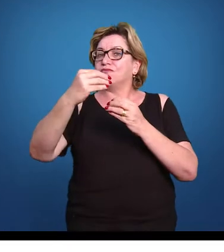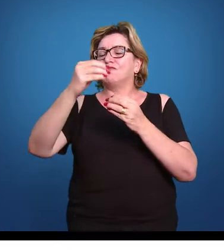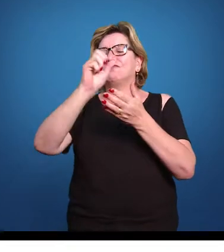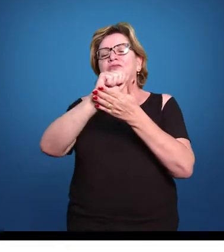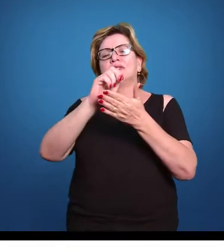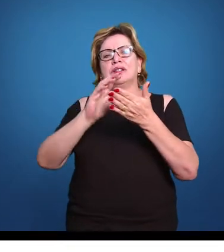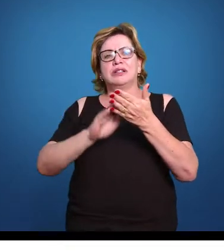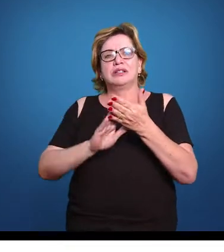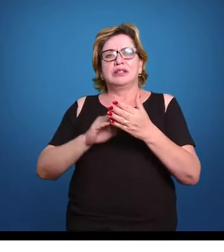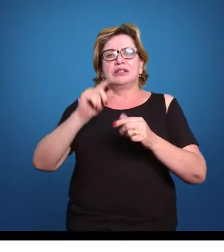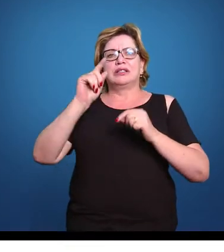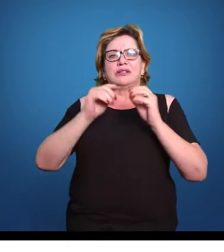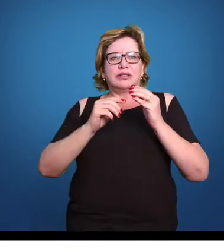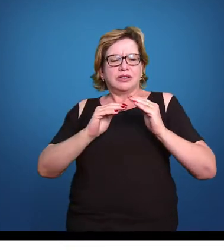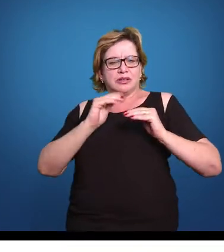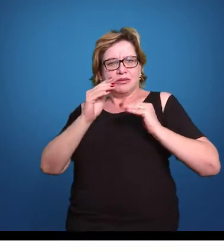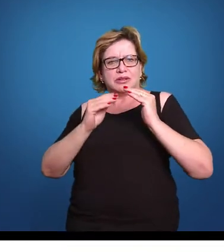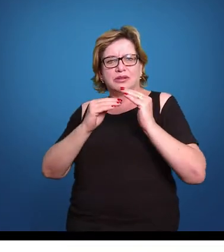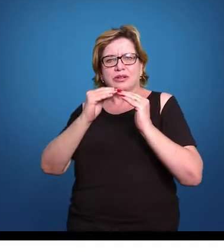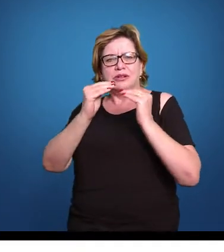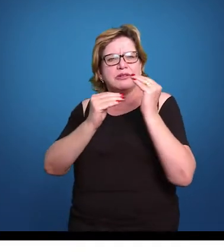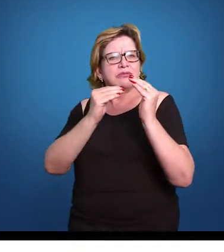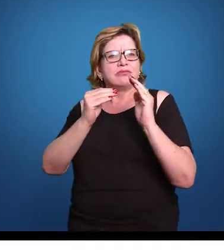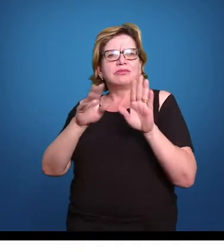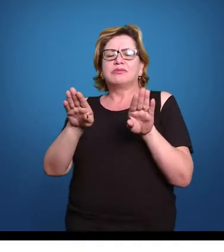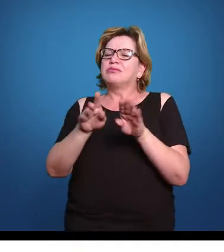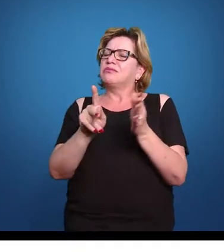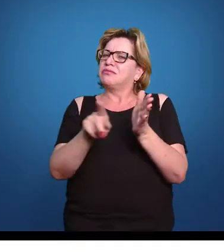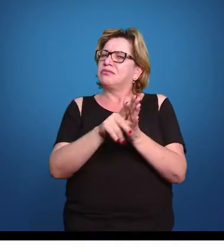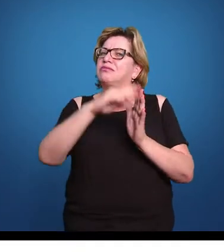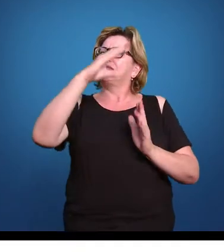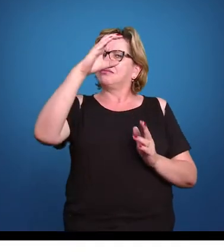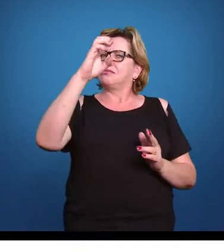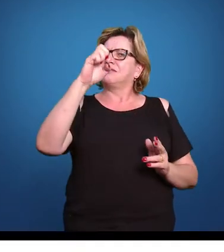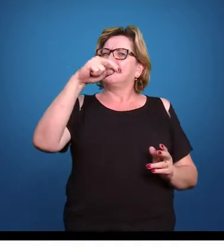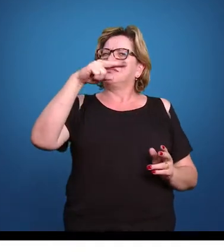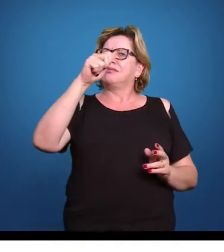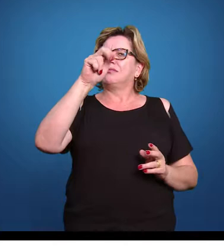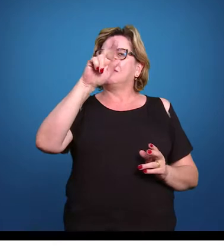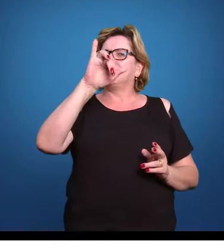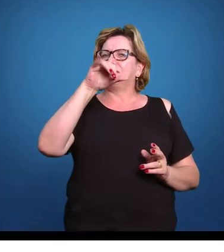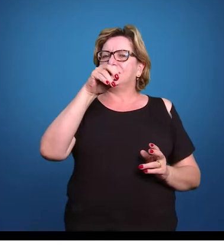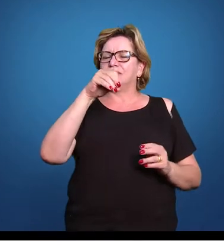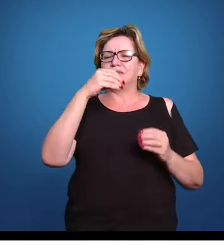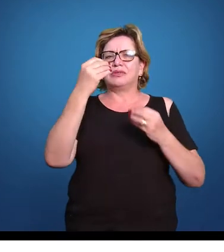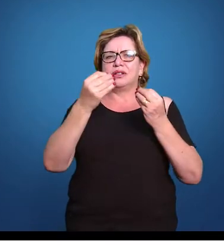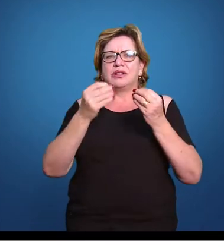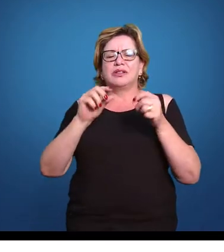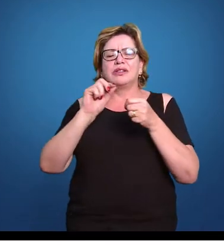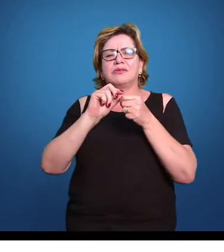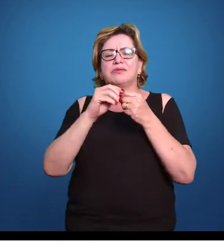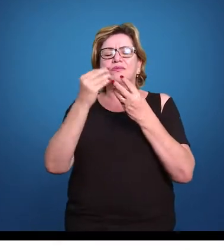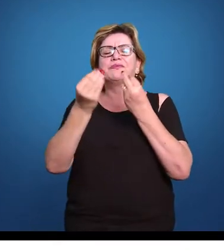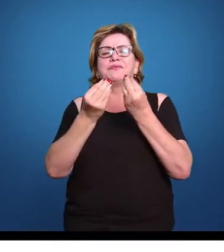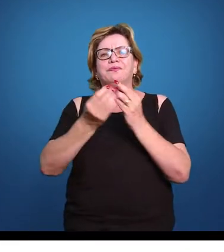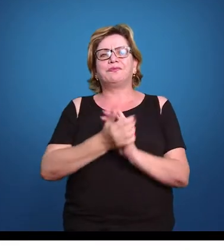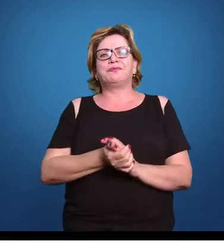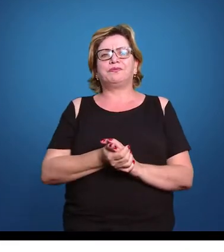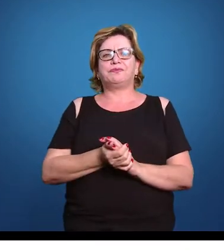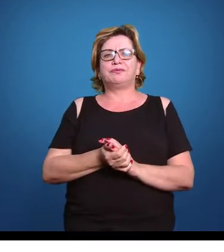são desenvolvidos através de cenários. Então nós desenvolvemos esse cenário da seguinte forma.